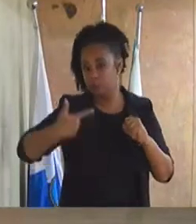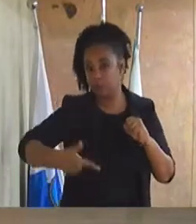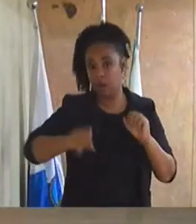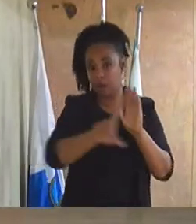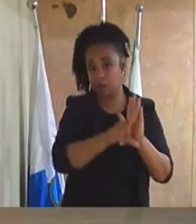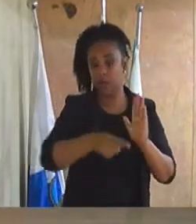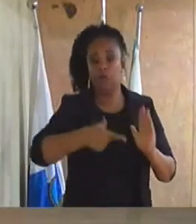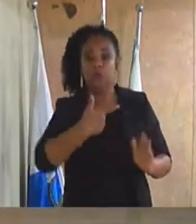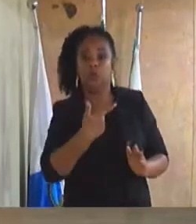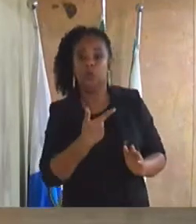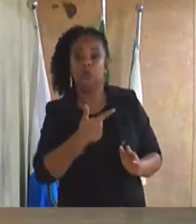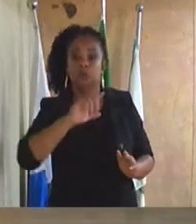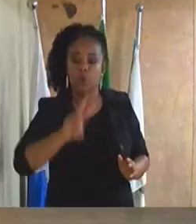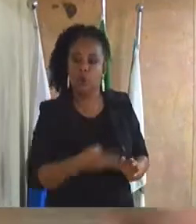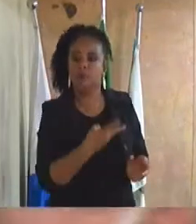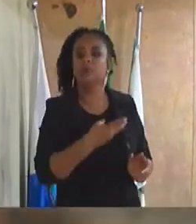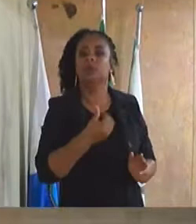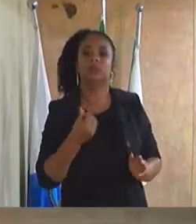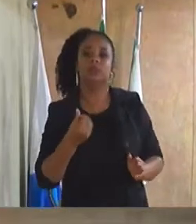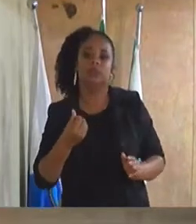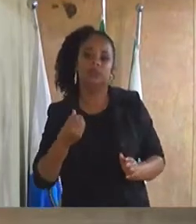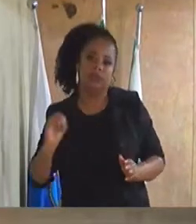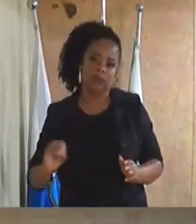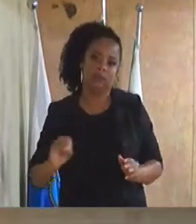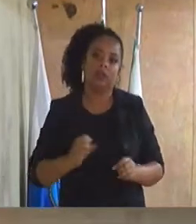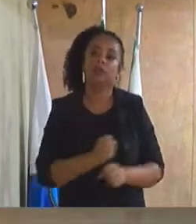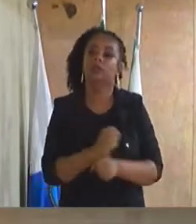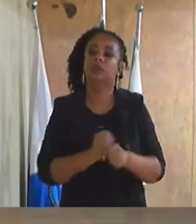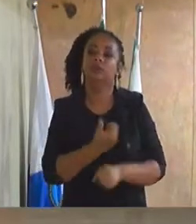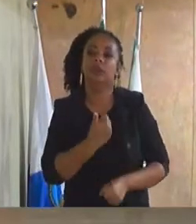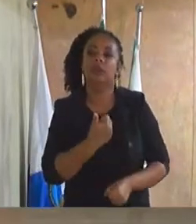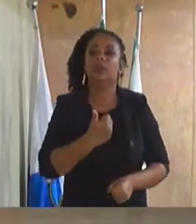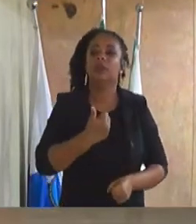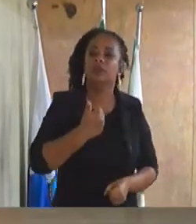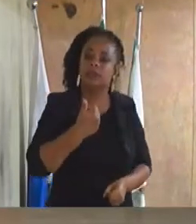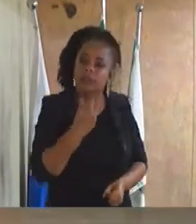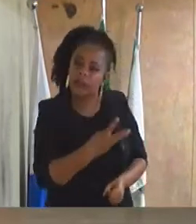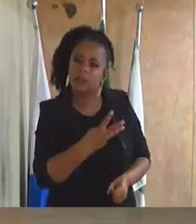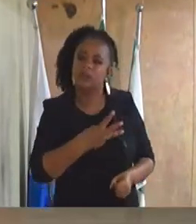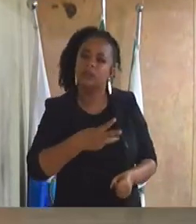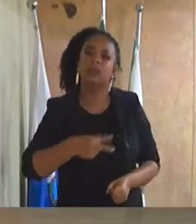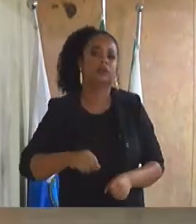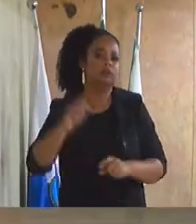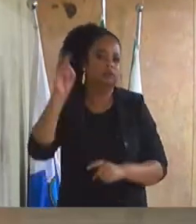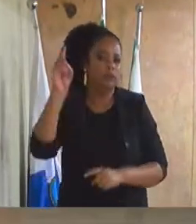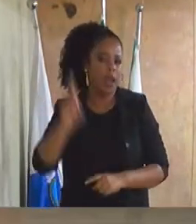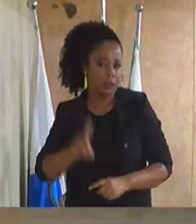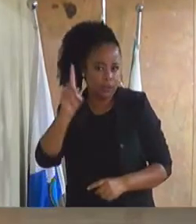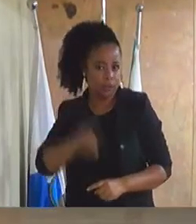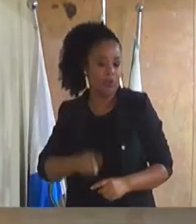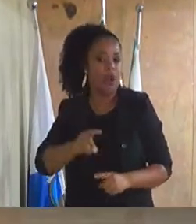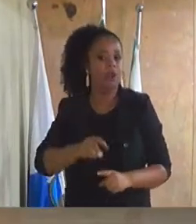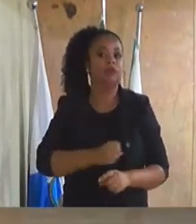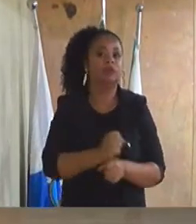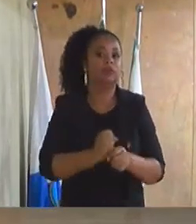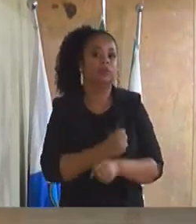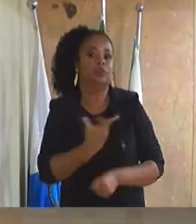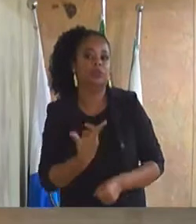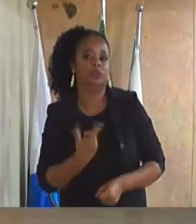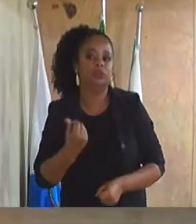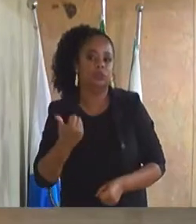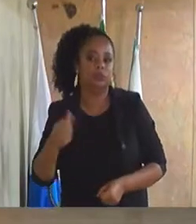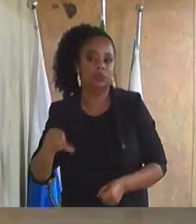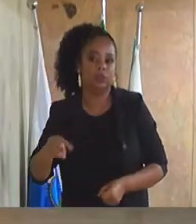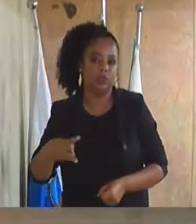2600, de 13 de dezembro de 2013, a fim de dispor sobre a obrigatoriedade de fixação de